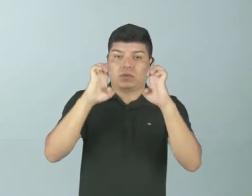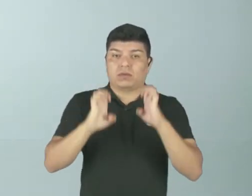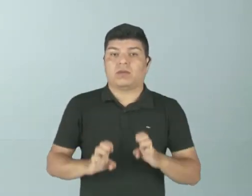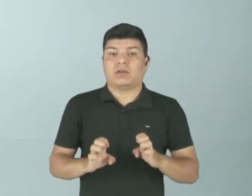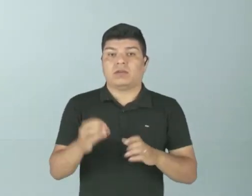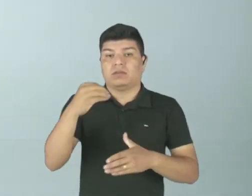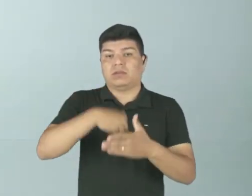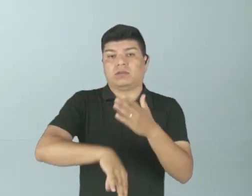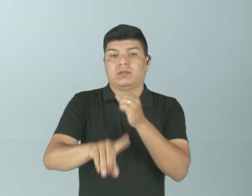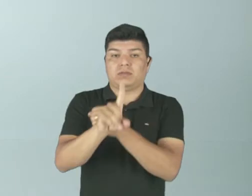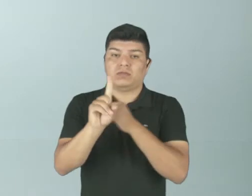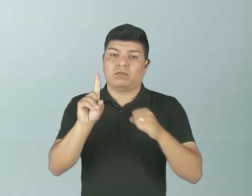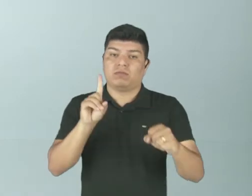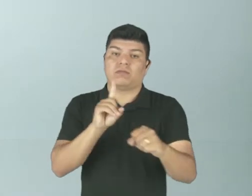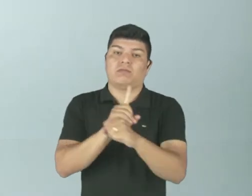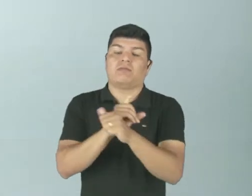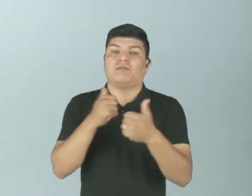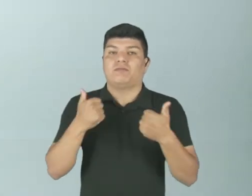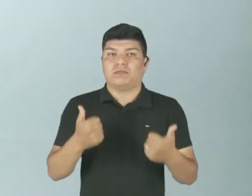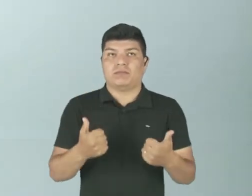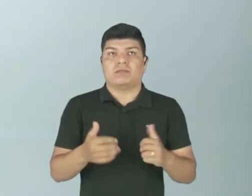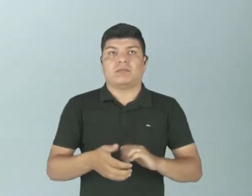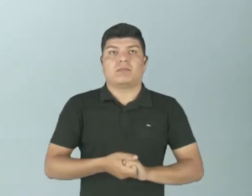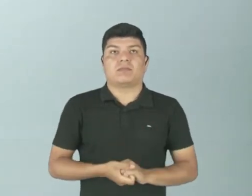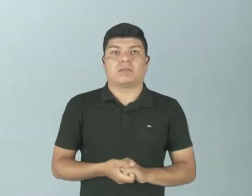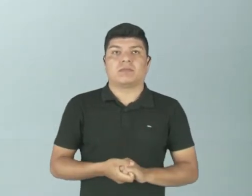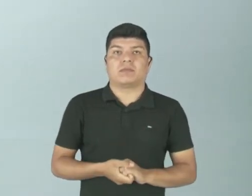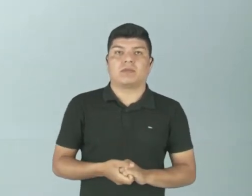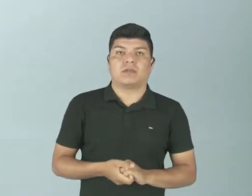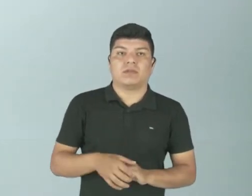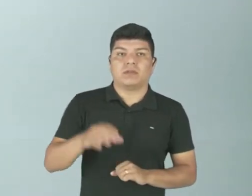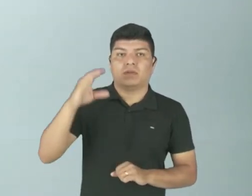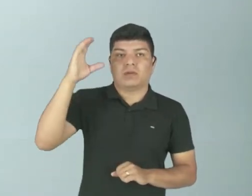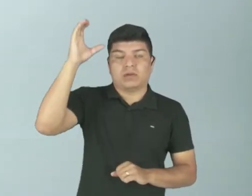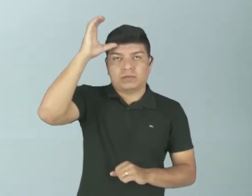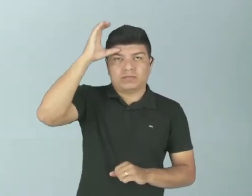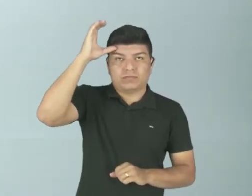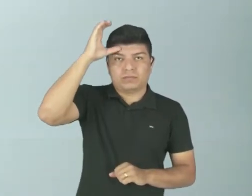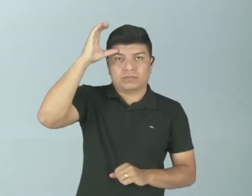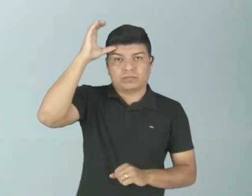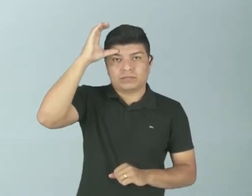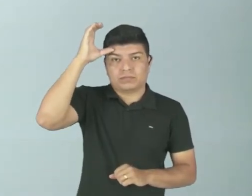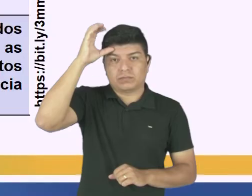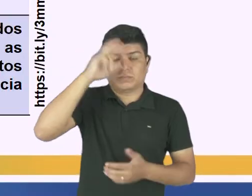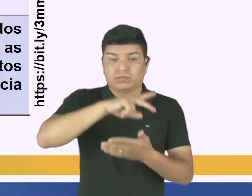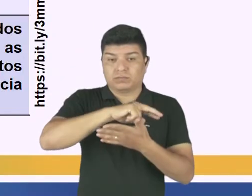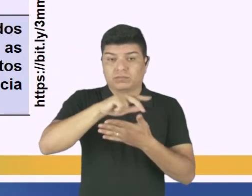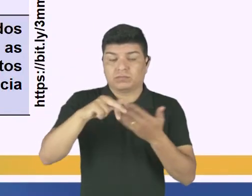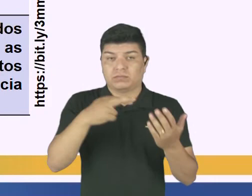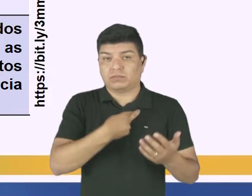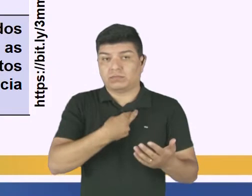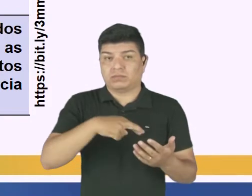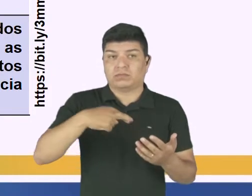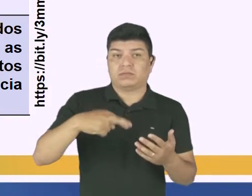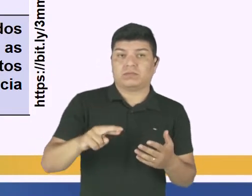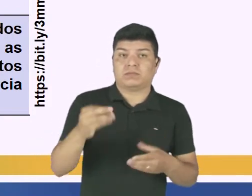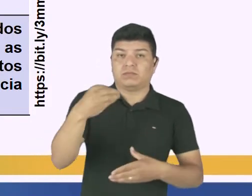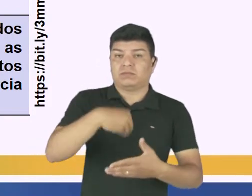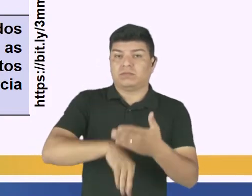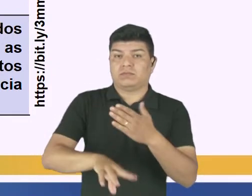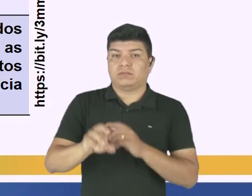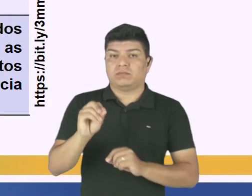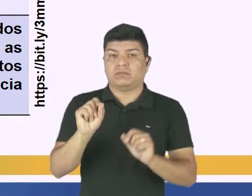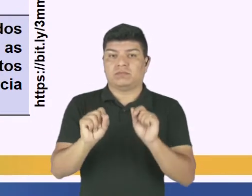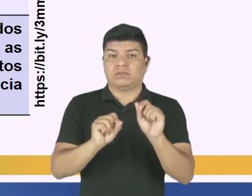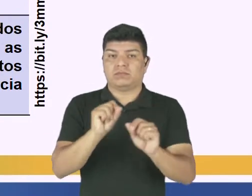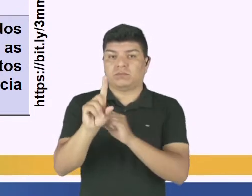na sociedade tranquilamente. Conscientização para a diversidade religiosa. Então nós temos a fala da religião como fator de